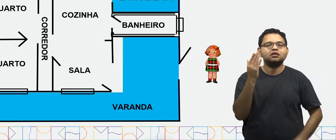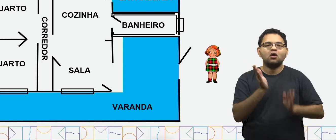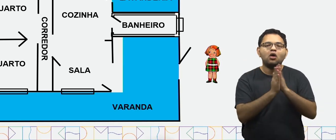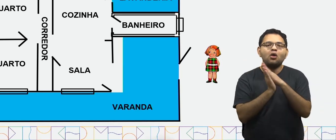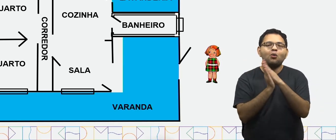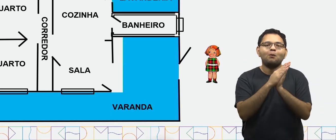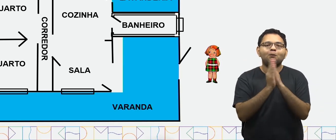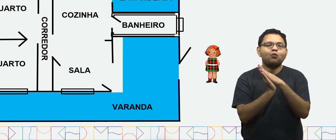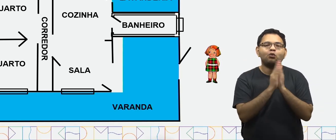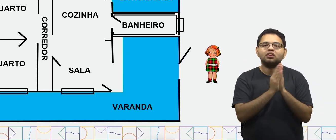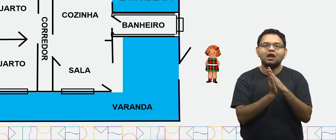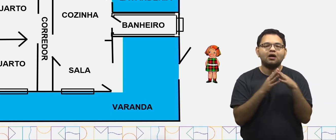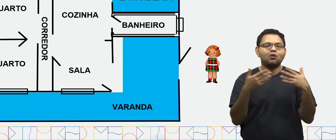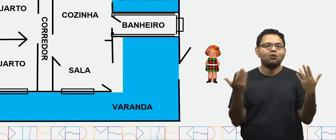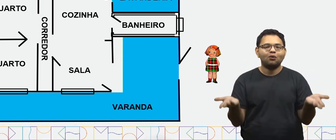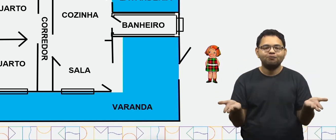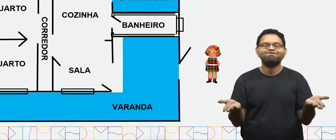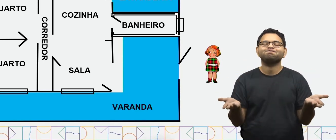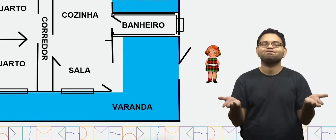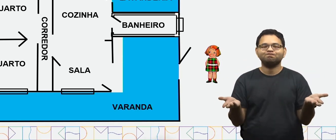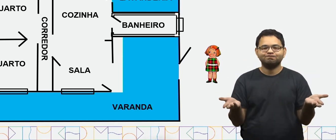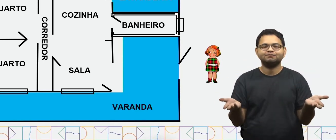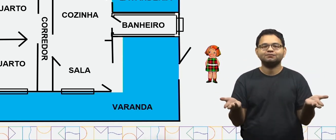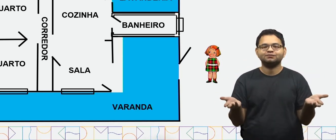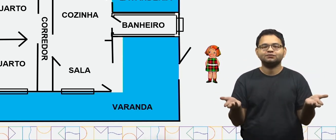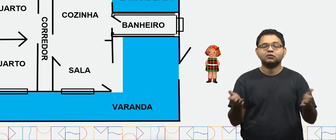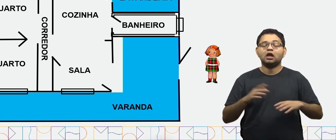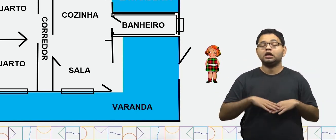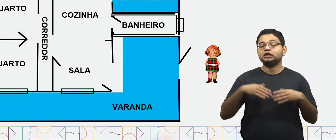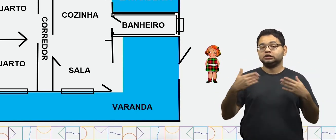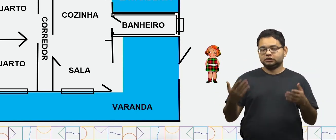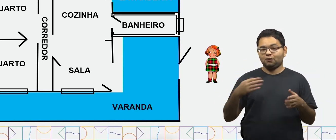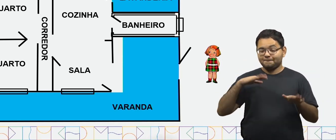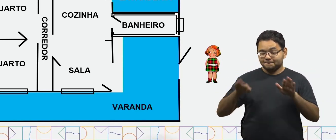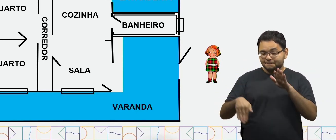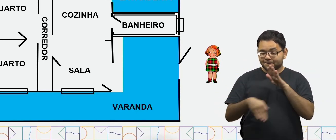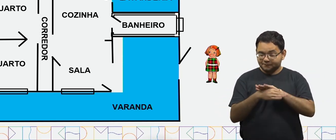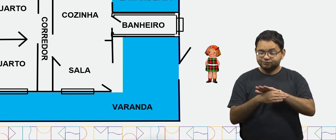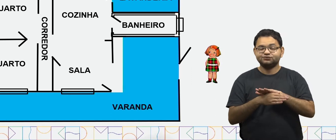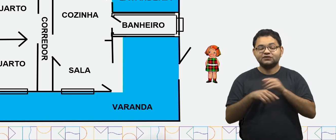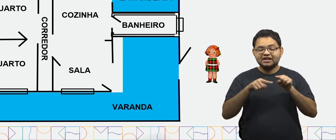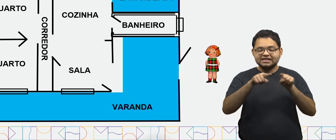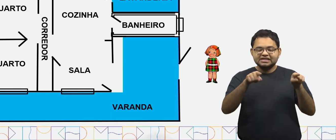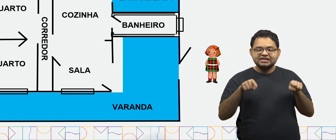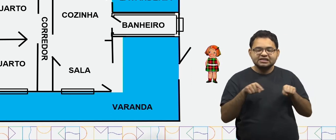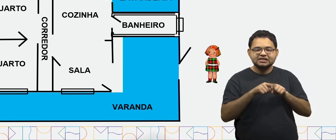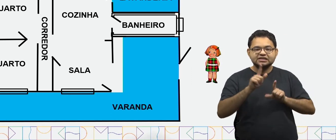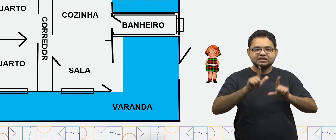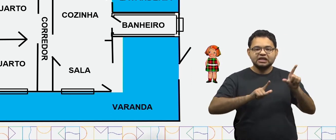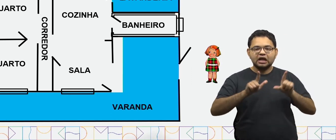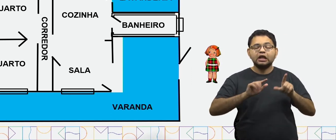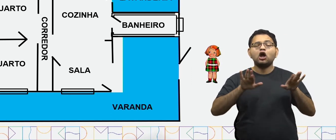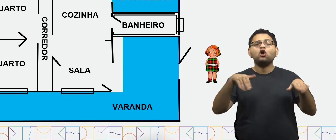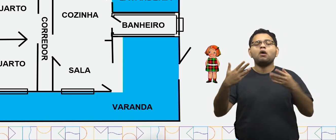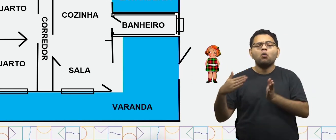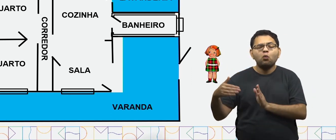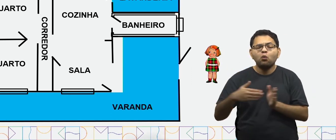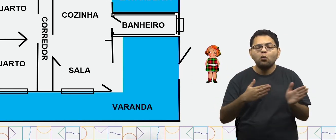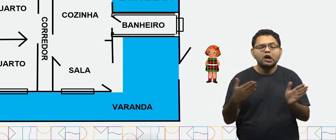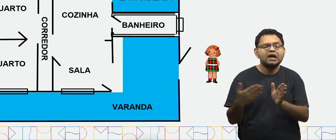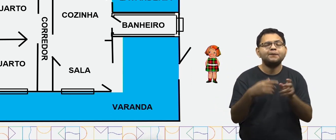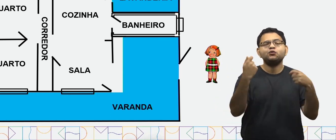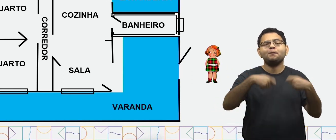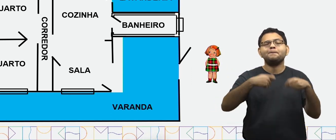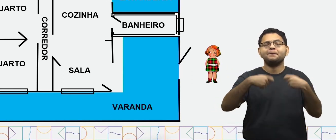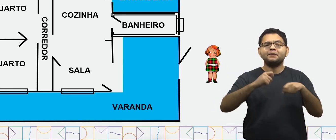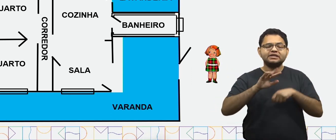que ela esqueceu sua boneca em um dos cômodos da casa? Entrando pela sala, qual o caminho que ela deve